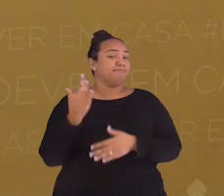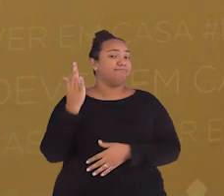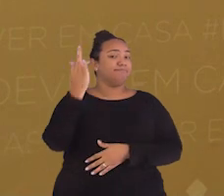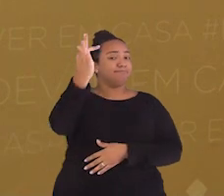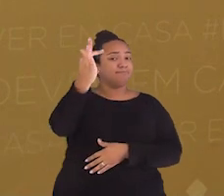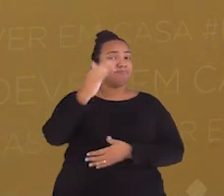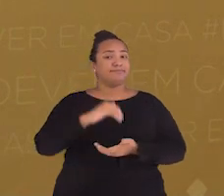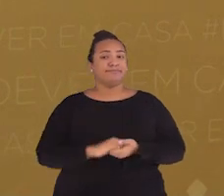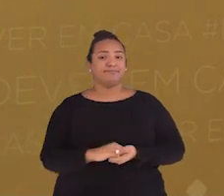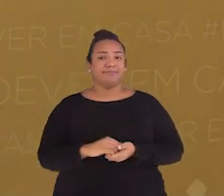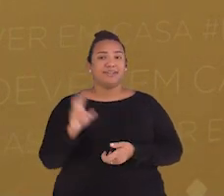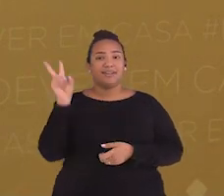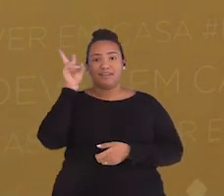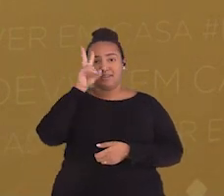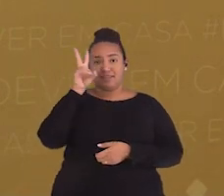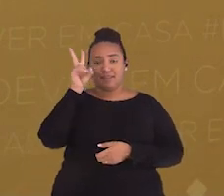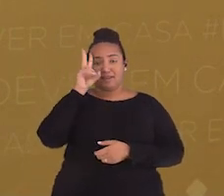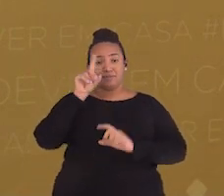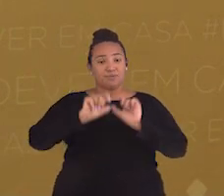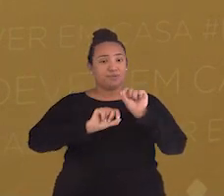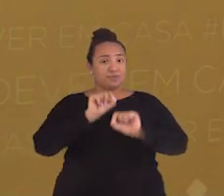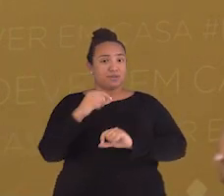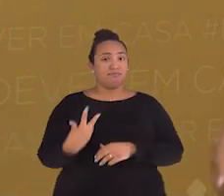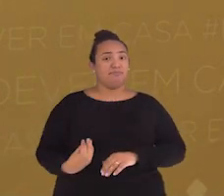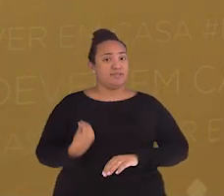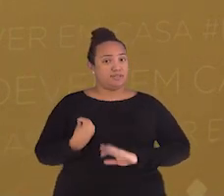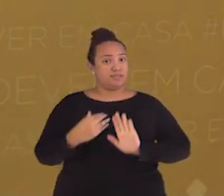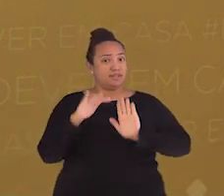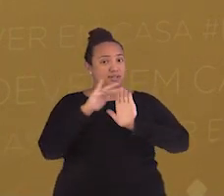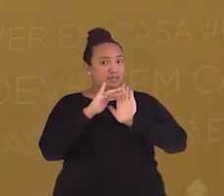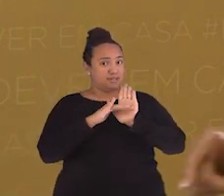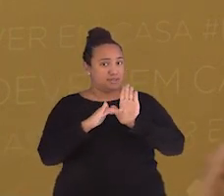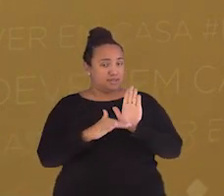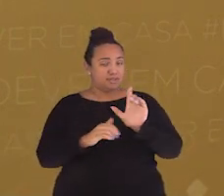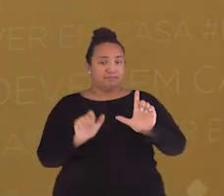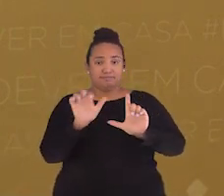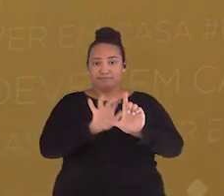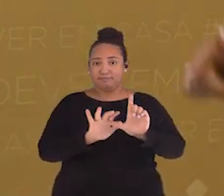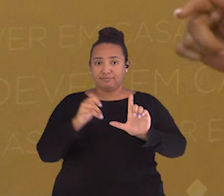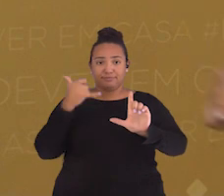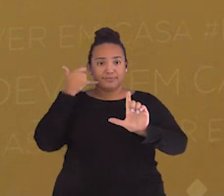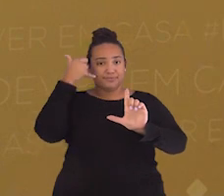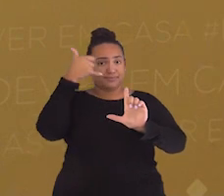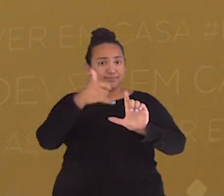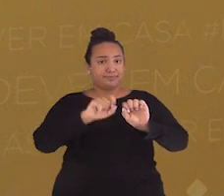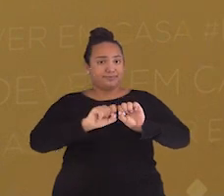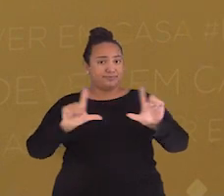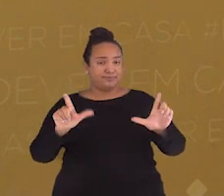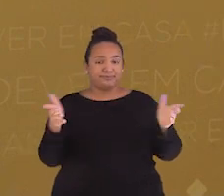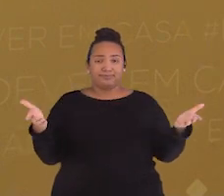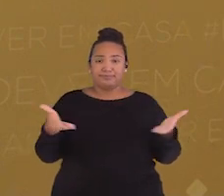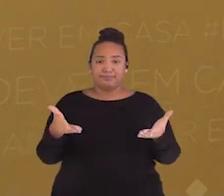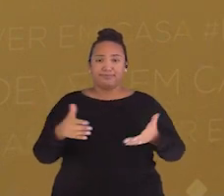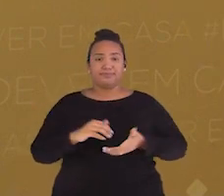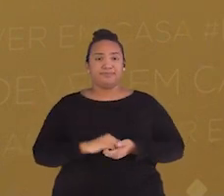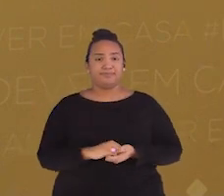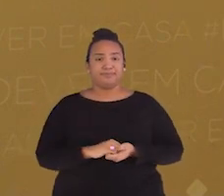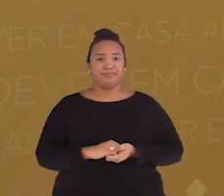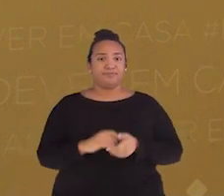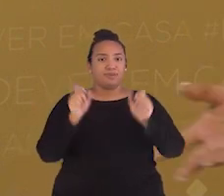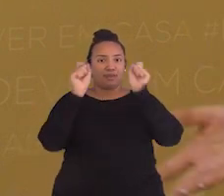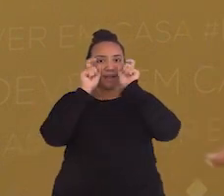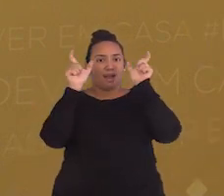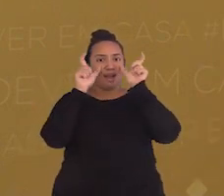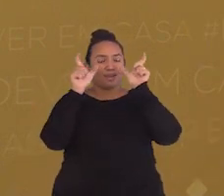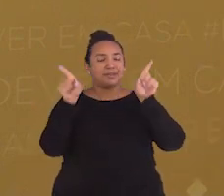na nossa próxima aula. E não esqueçam de registrar sua presença pelo QR Code que está aparecendo aqui na tela. Fiquem